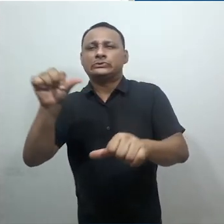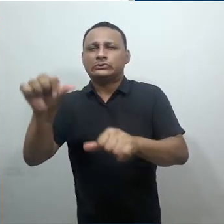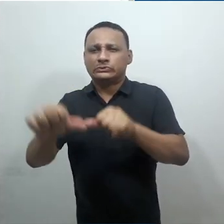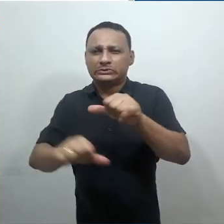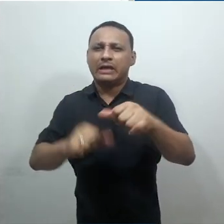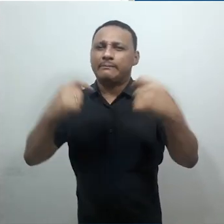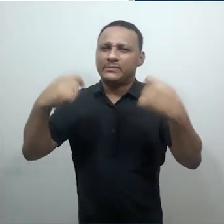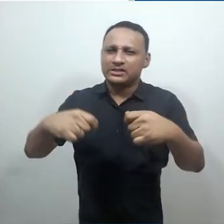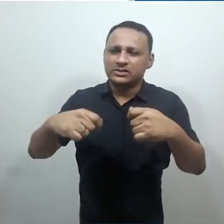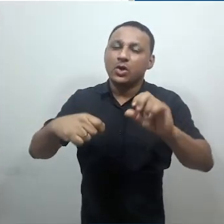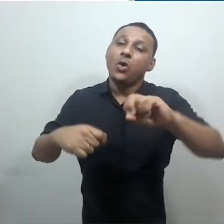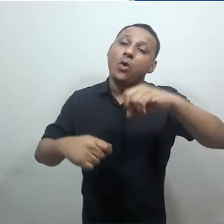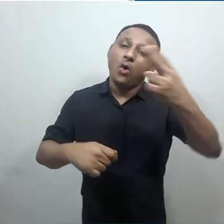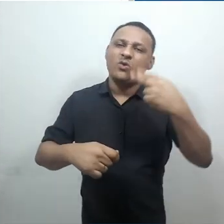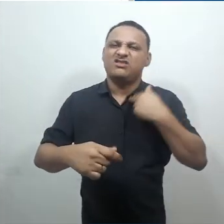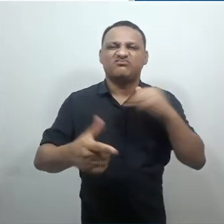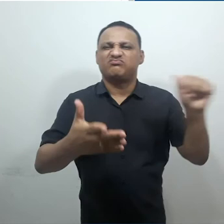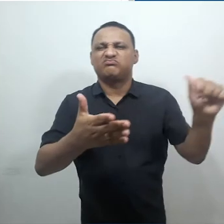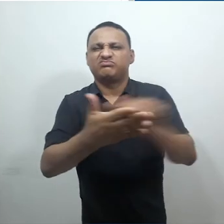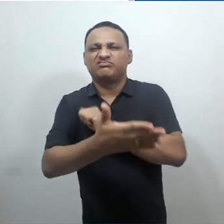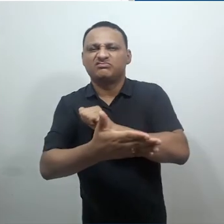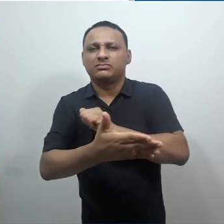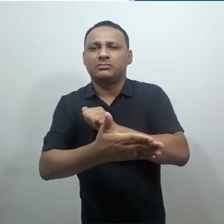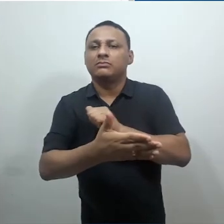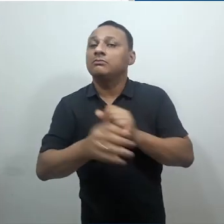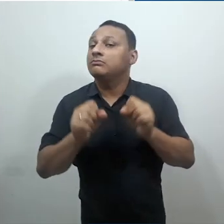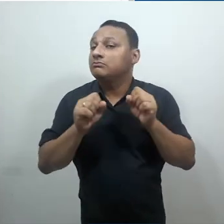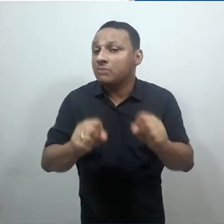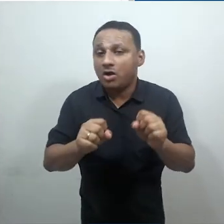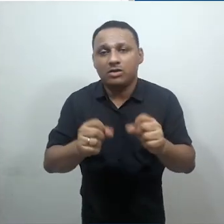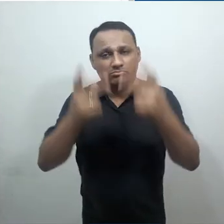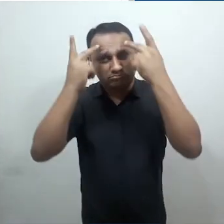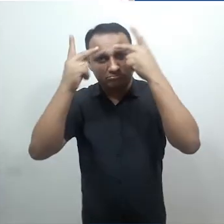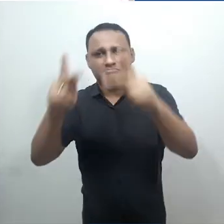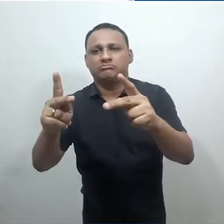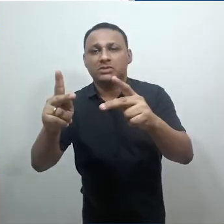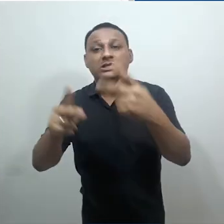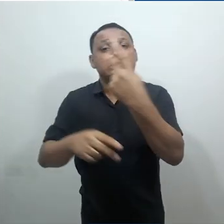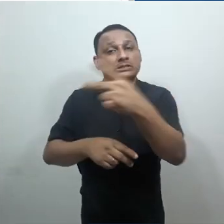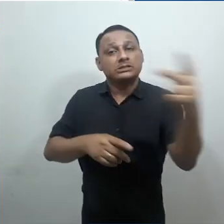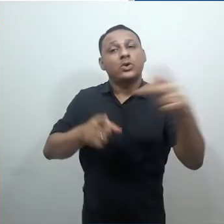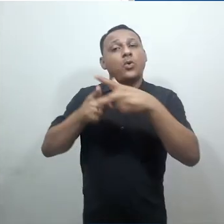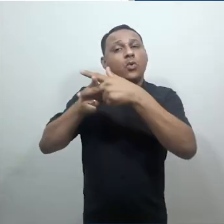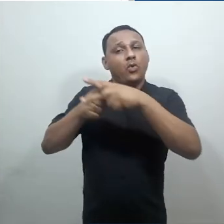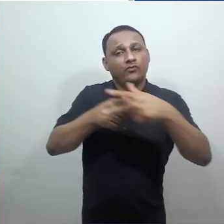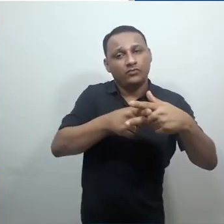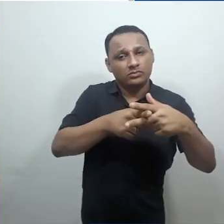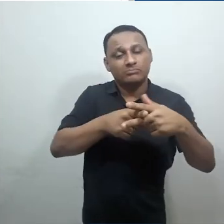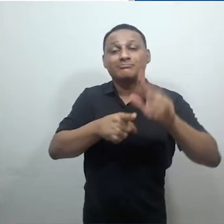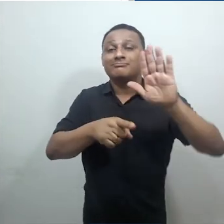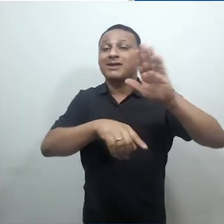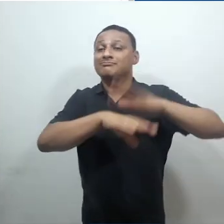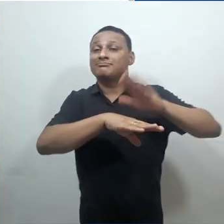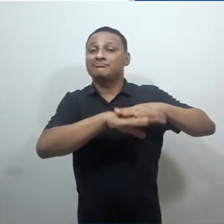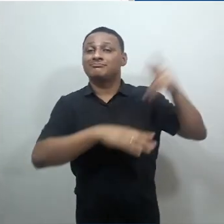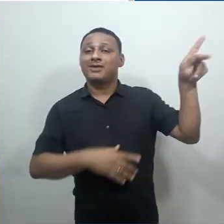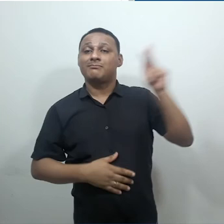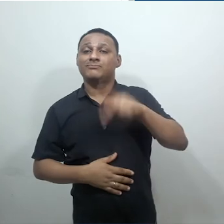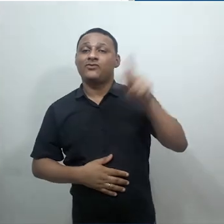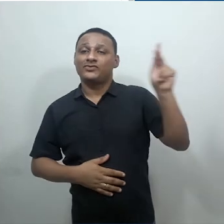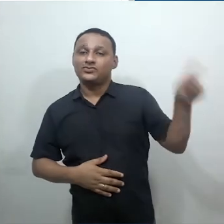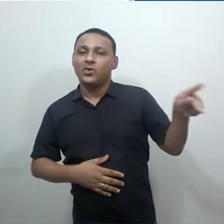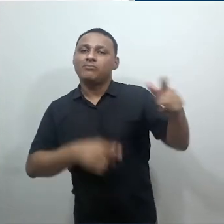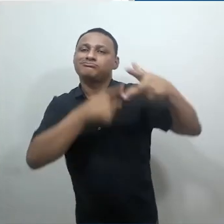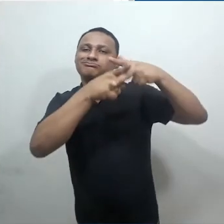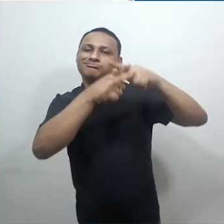remover o arquivo que acabei de inserir. Dependendo das configurações, estes botões podem não estar presentes.